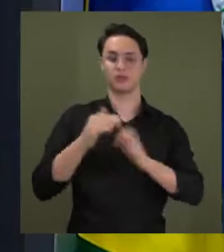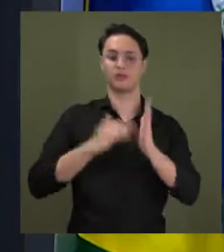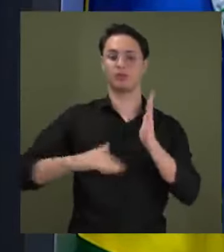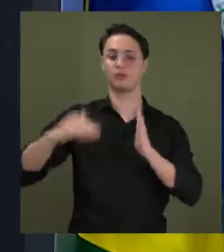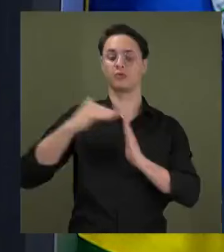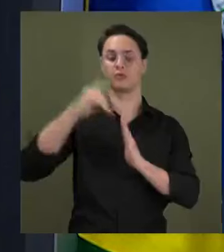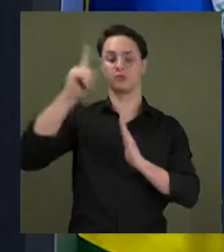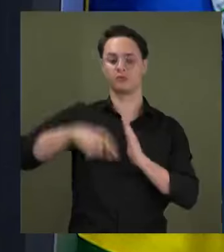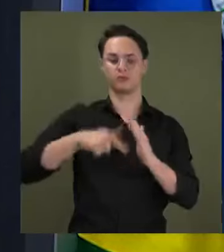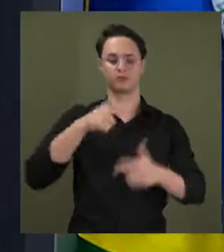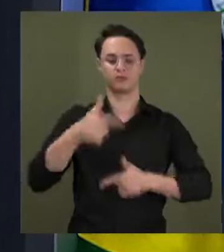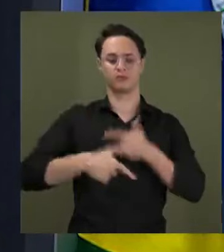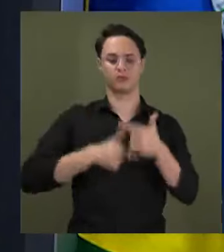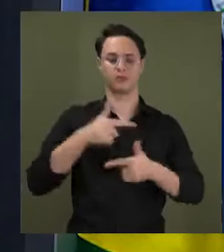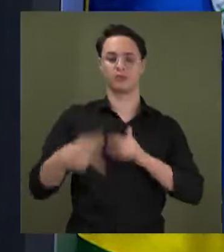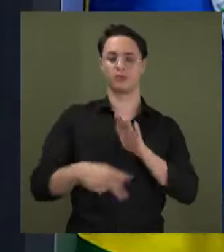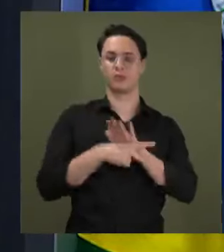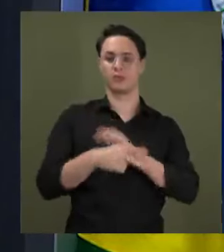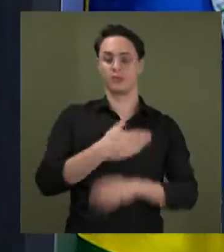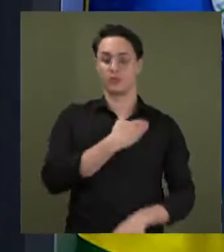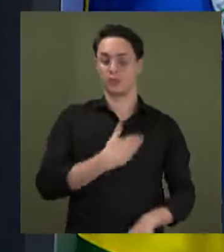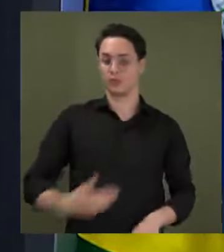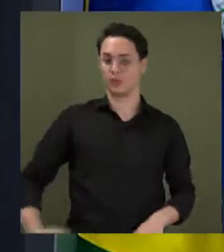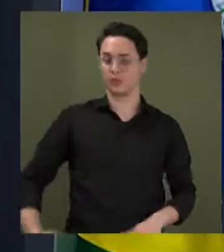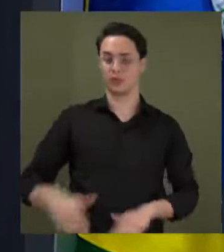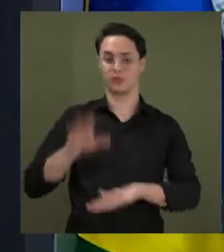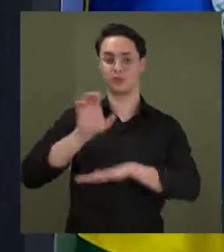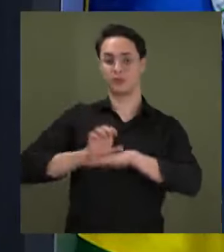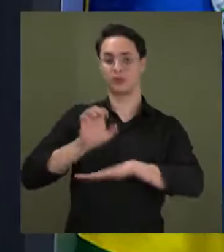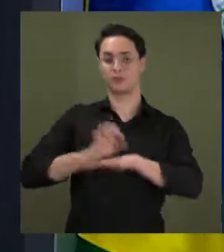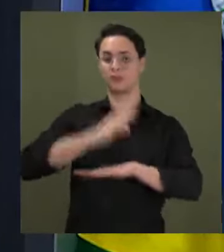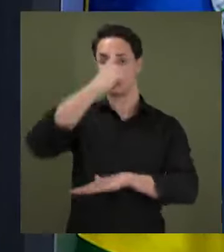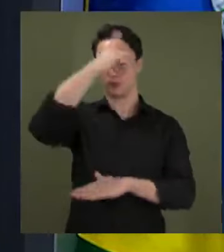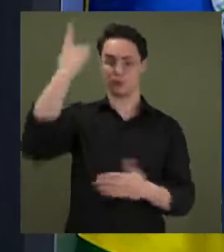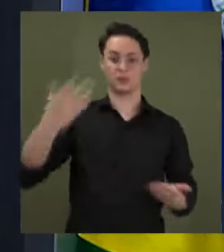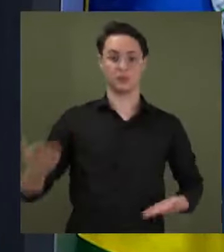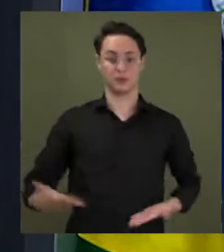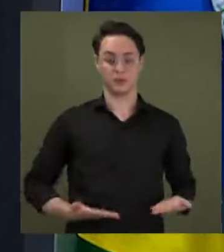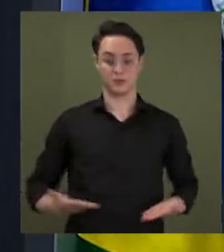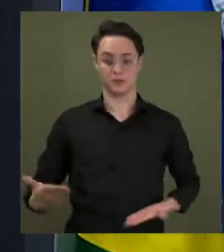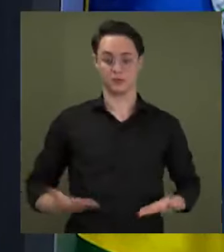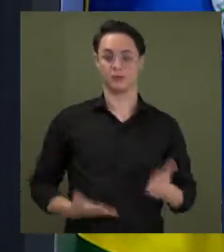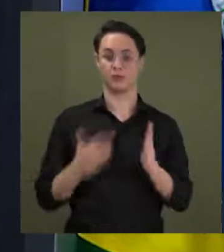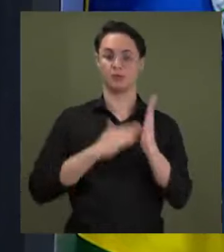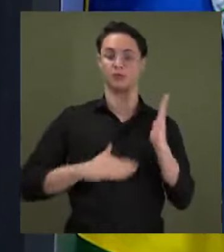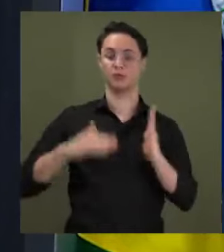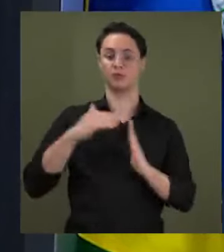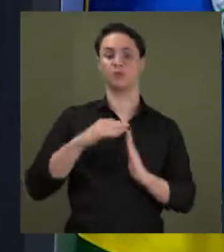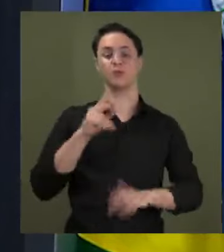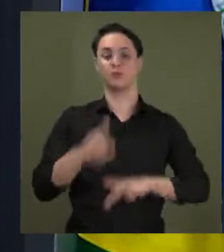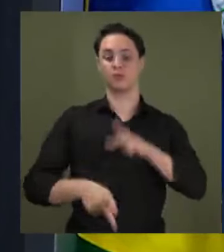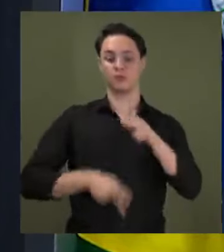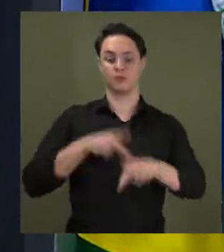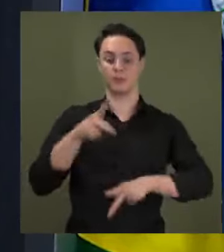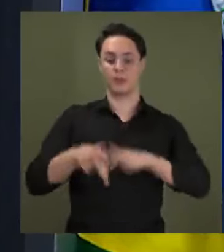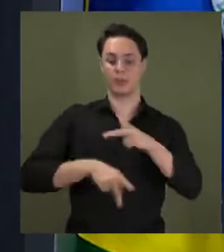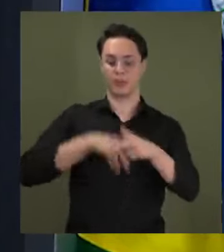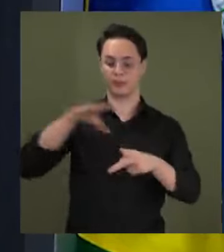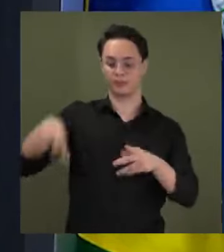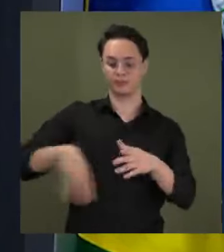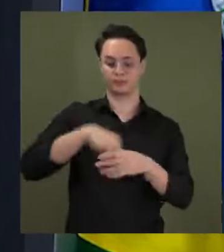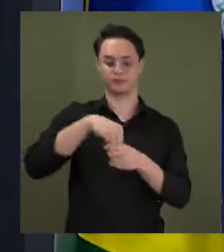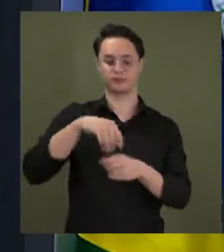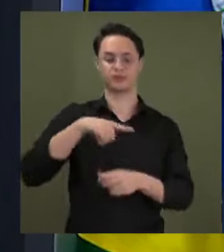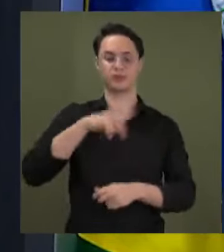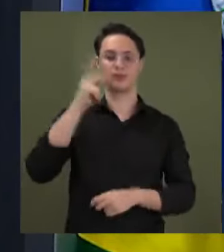trabalho árduo do governo do estado, dos servidores do nosso estado e de toda a população, na implementação de políticas